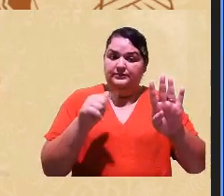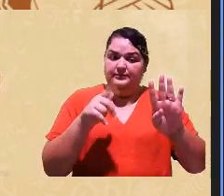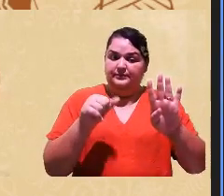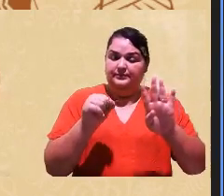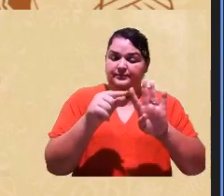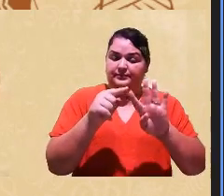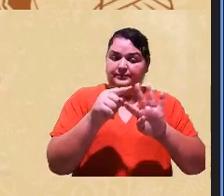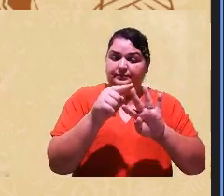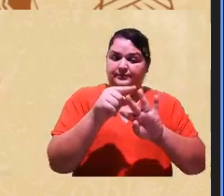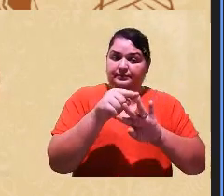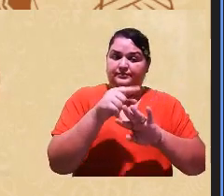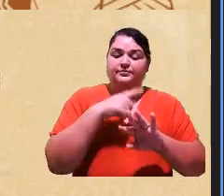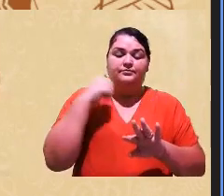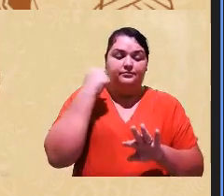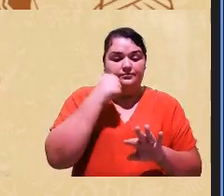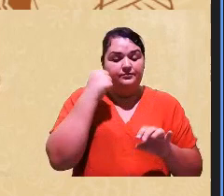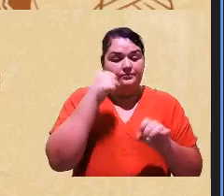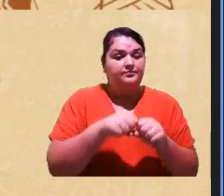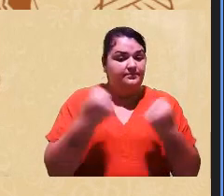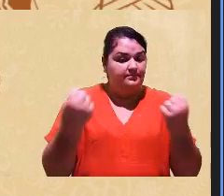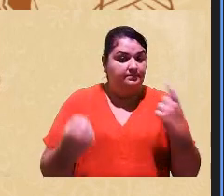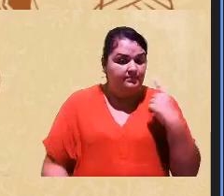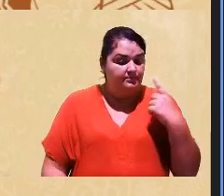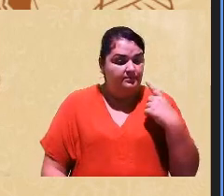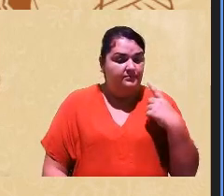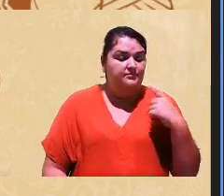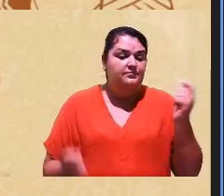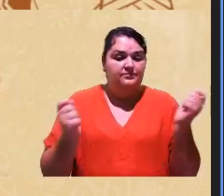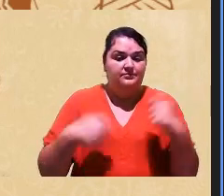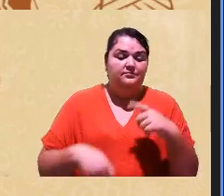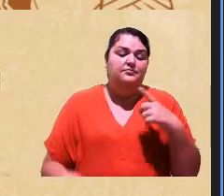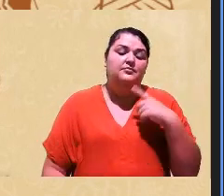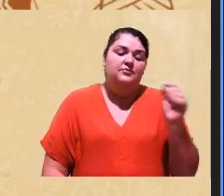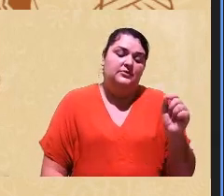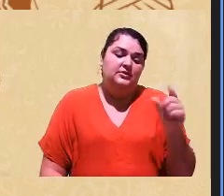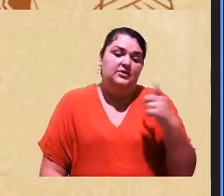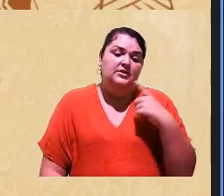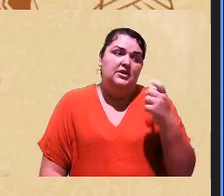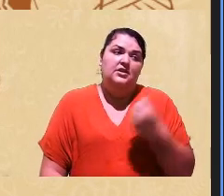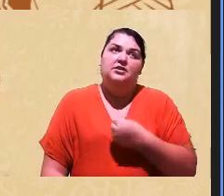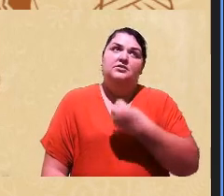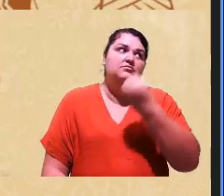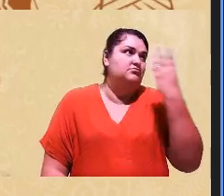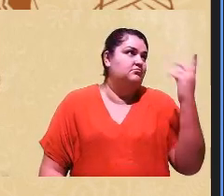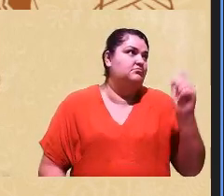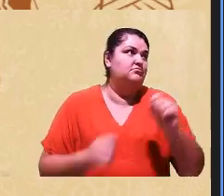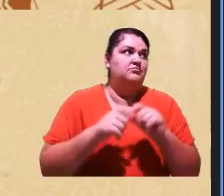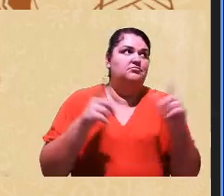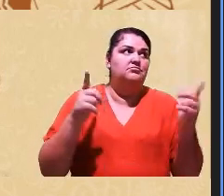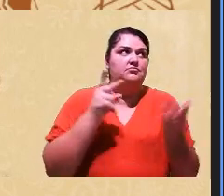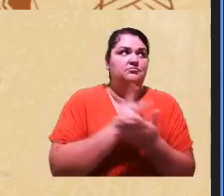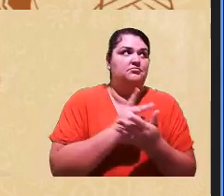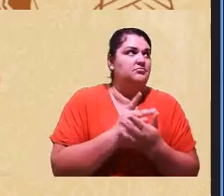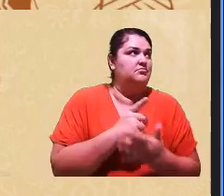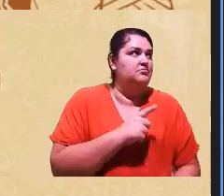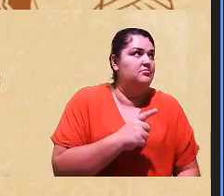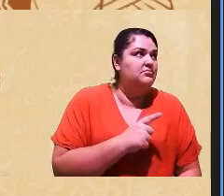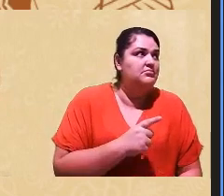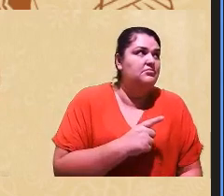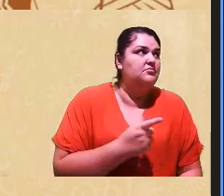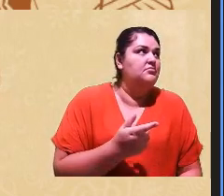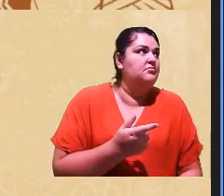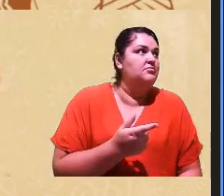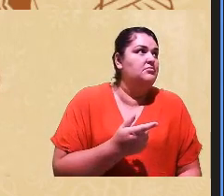né então a probabilidade e aí são vários cenários também eu discuti um pouco isso no concurso público